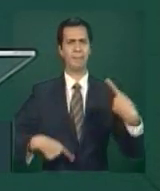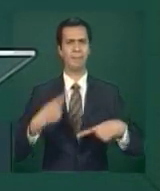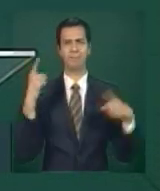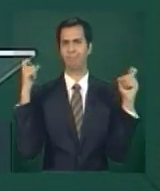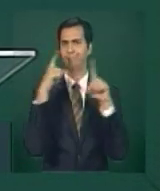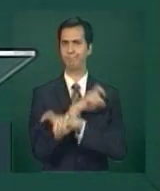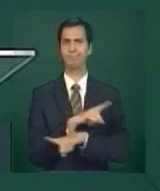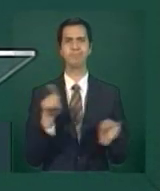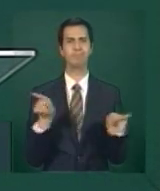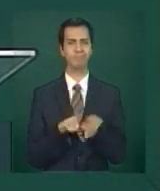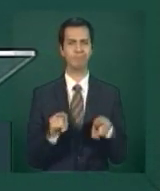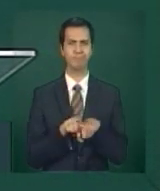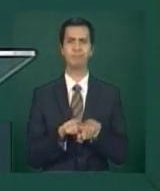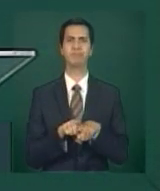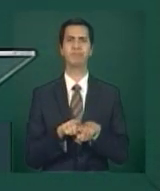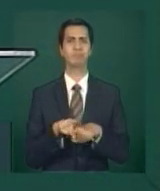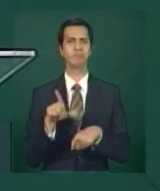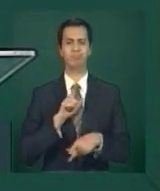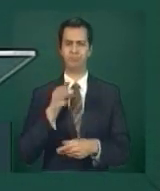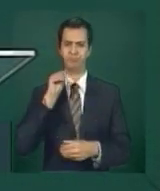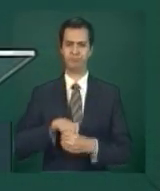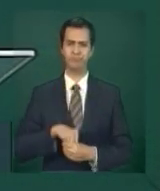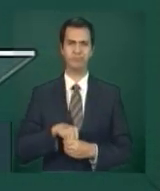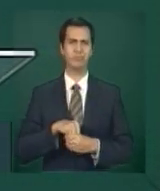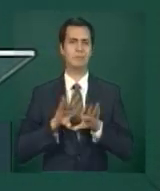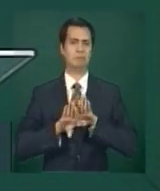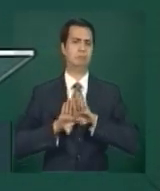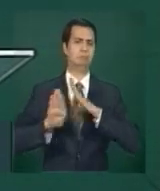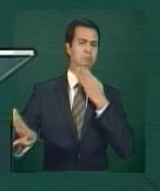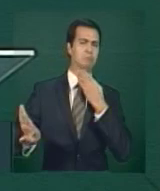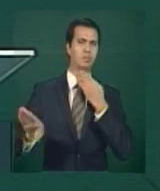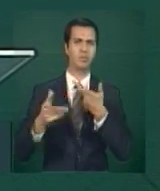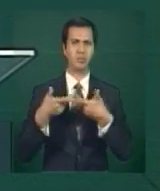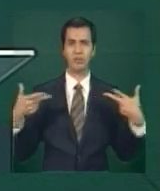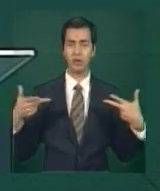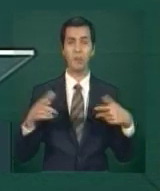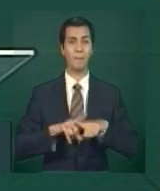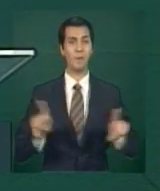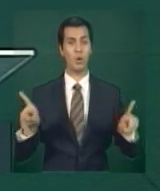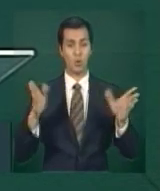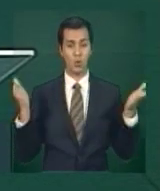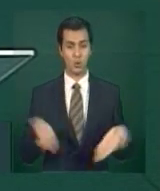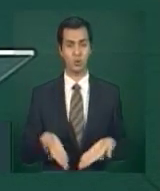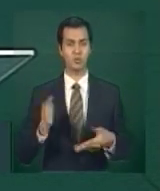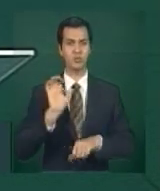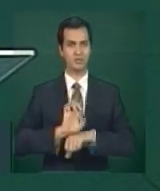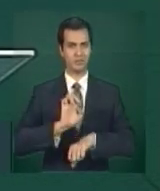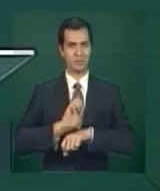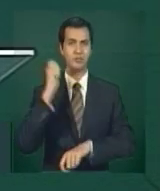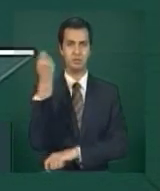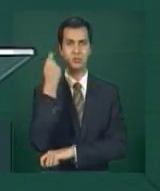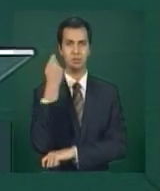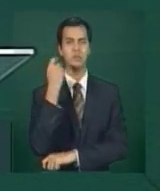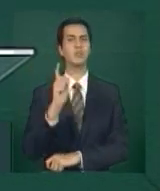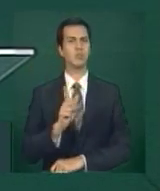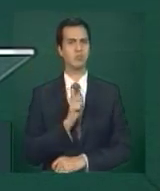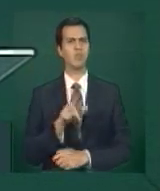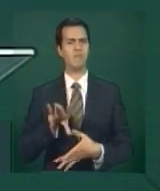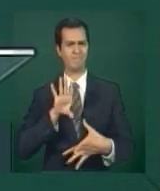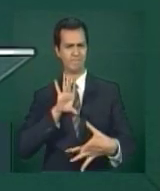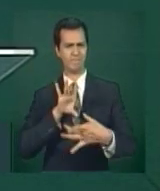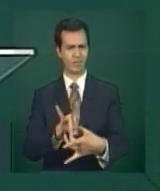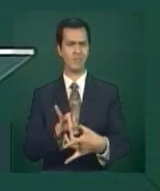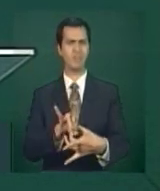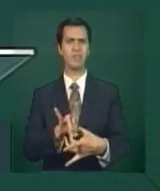em dissensos paroquiais, hoje está firmemente integrado num projeto nacional